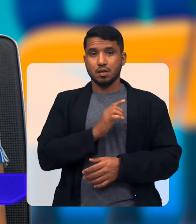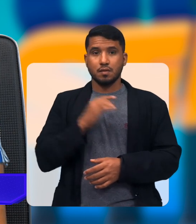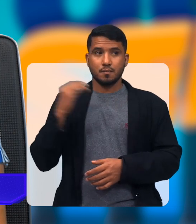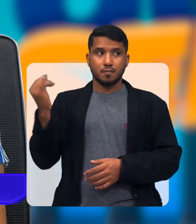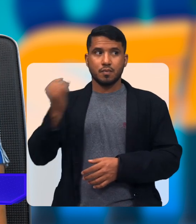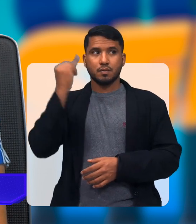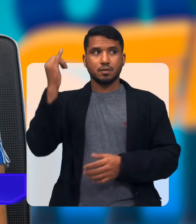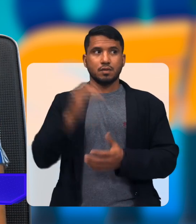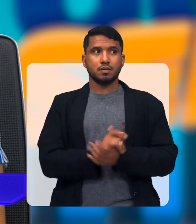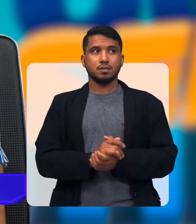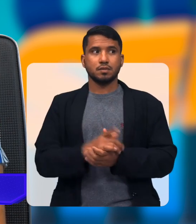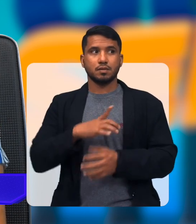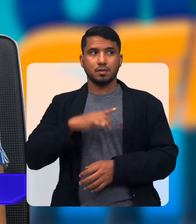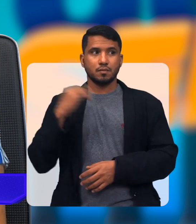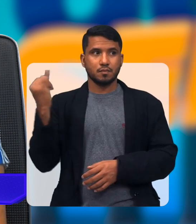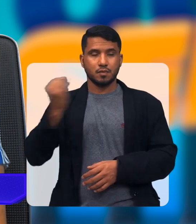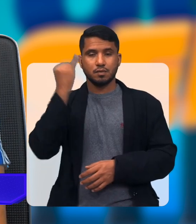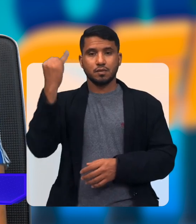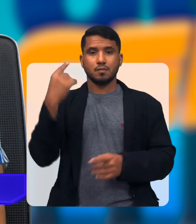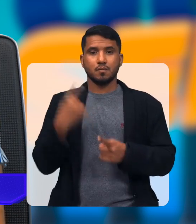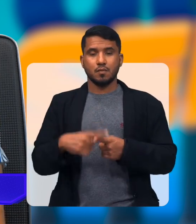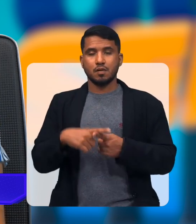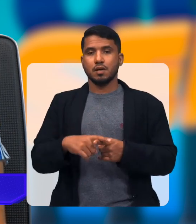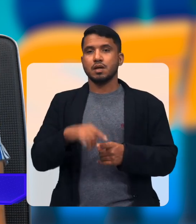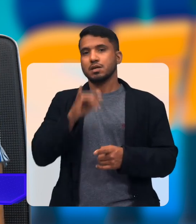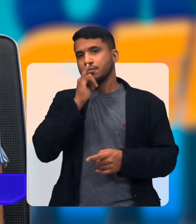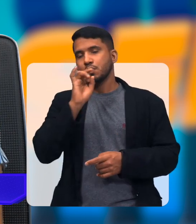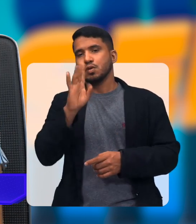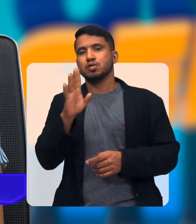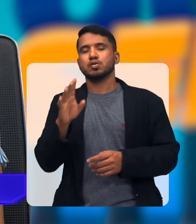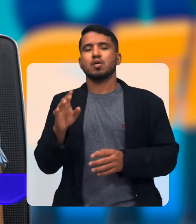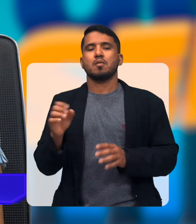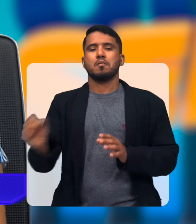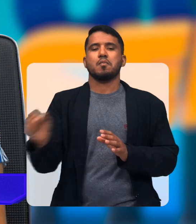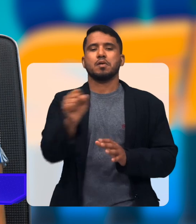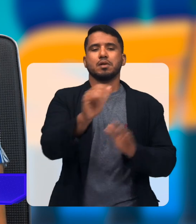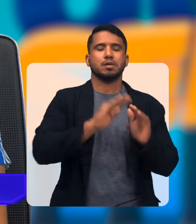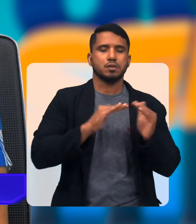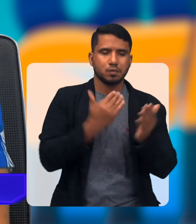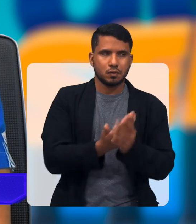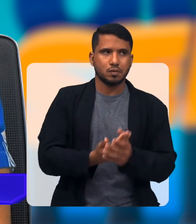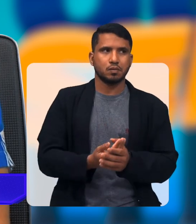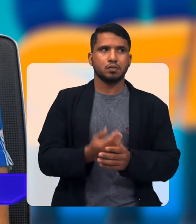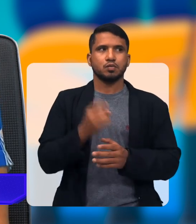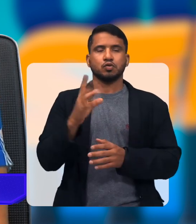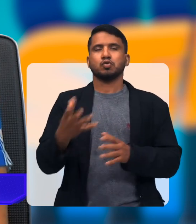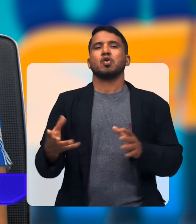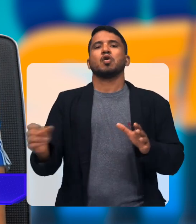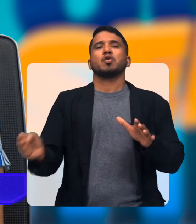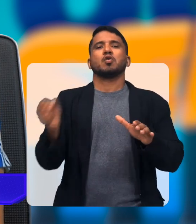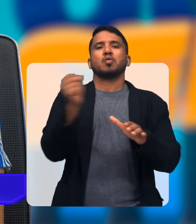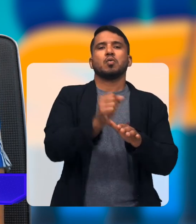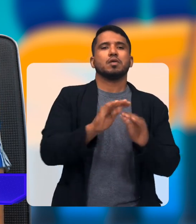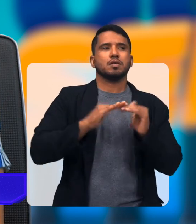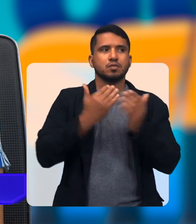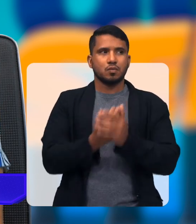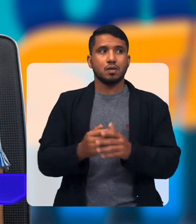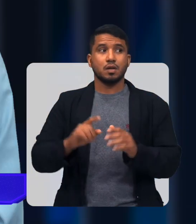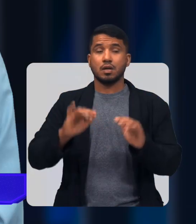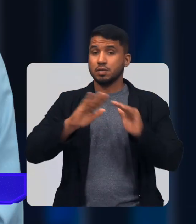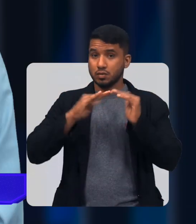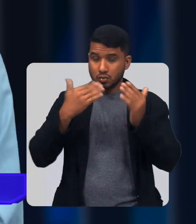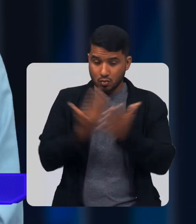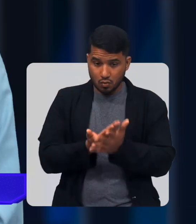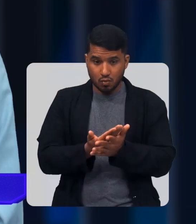Uma grande importância Tem uma grande importância Porque assim Não adianta Só colocar na escola Só incluí-lo na